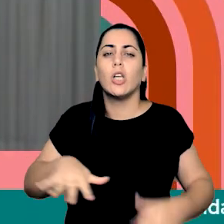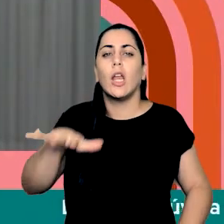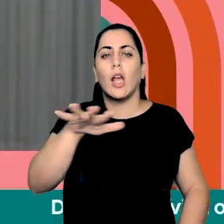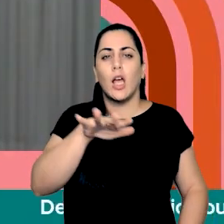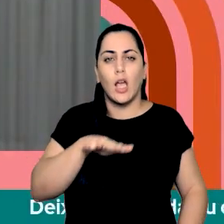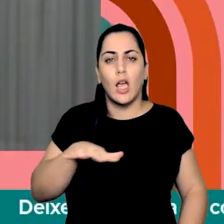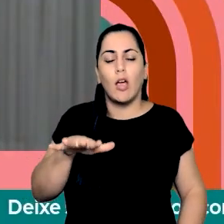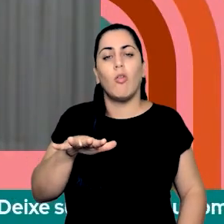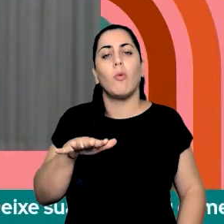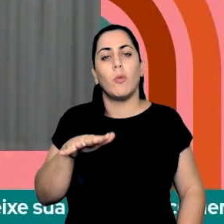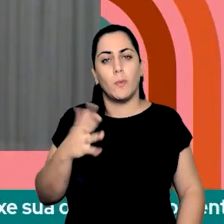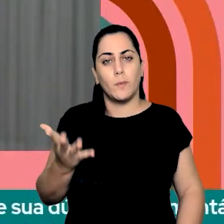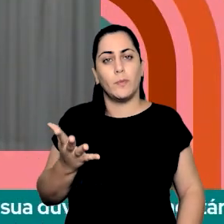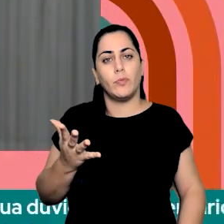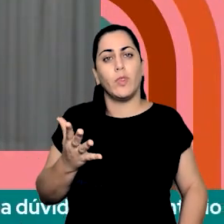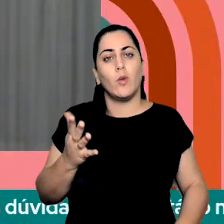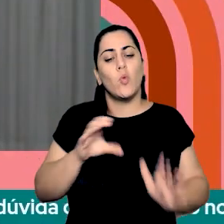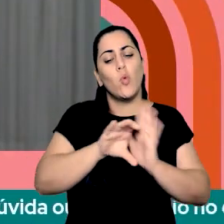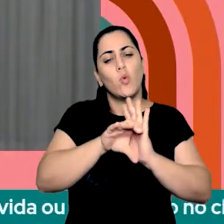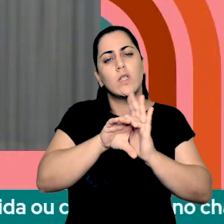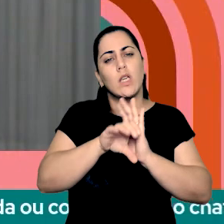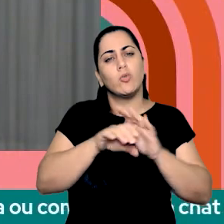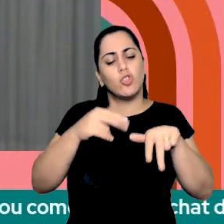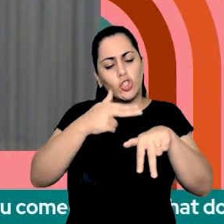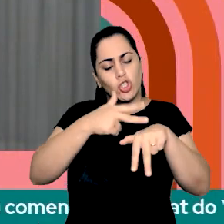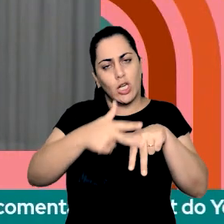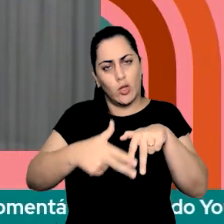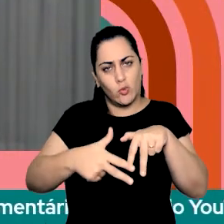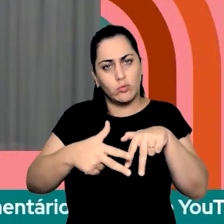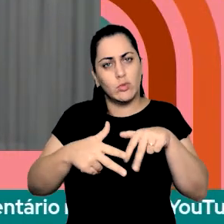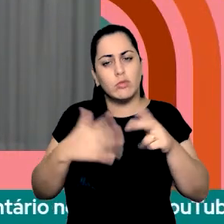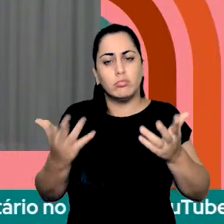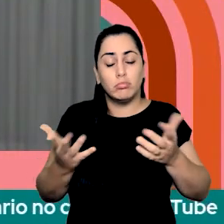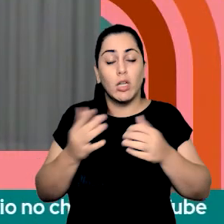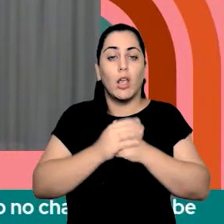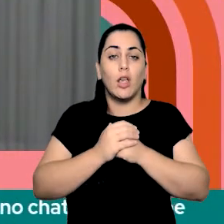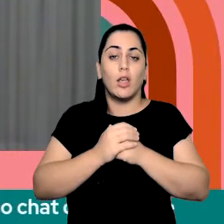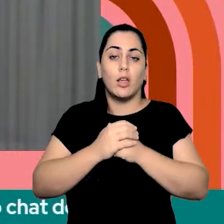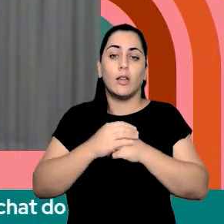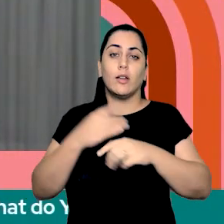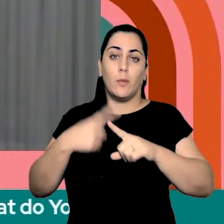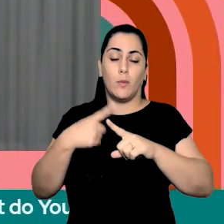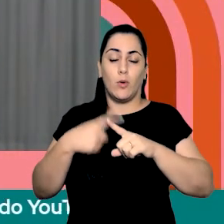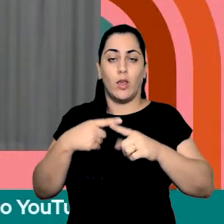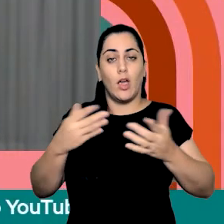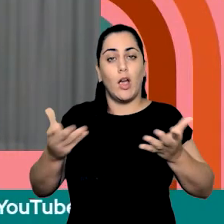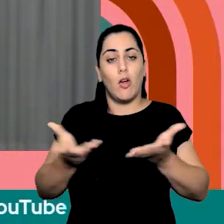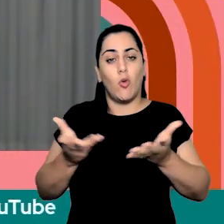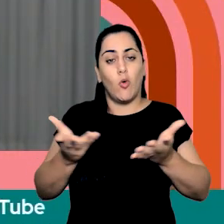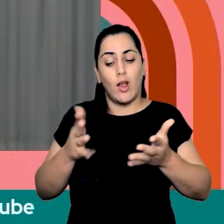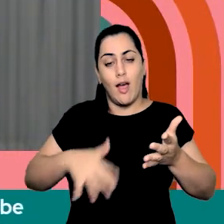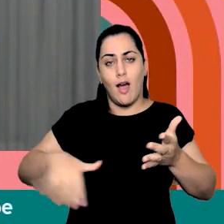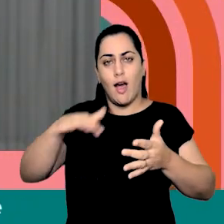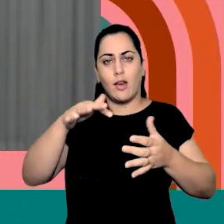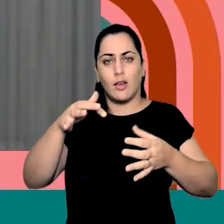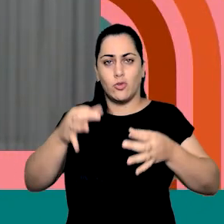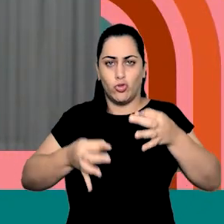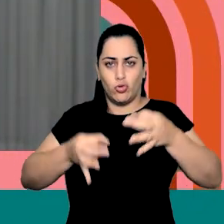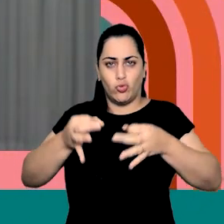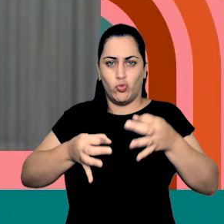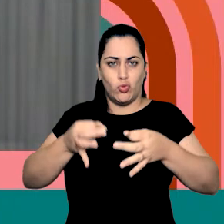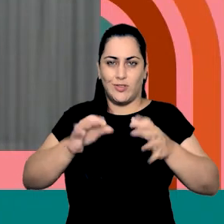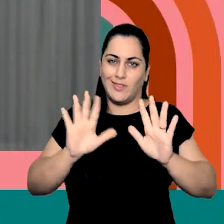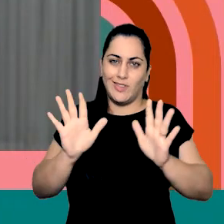concepção de gênero. Primeiro, porque a gente está num ambiente não jurídico, e aqui o